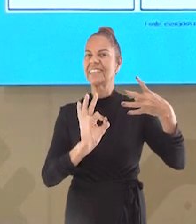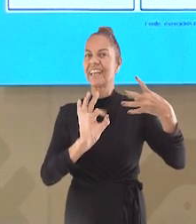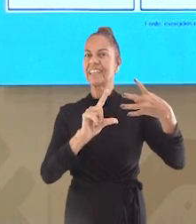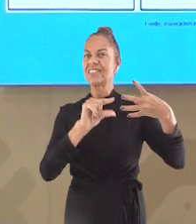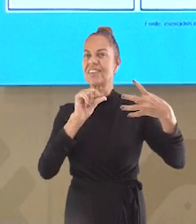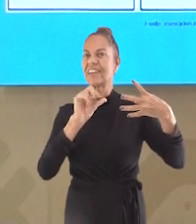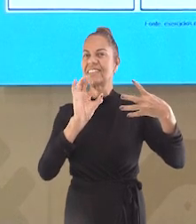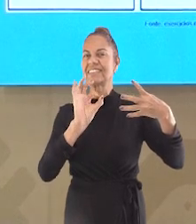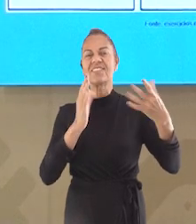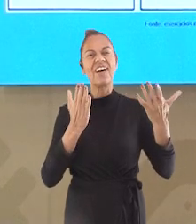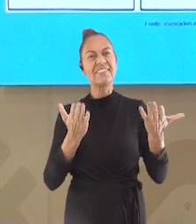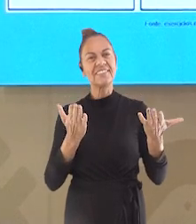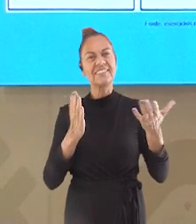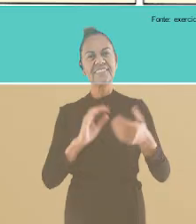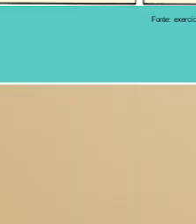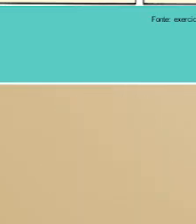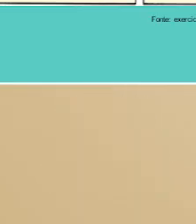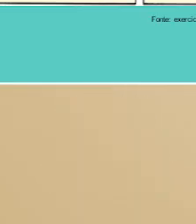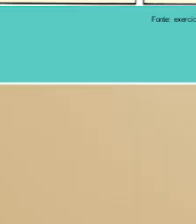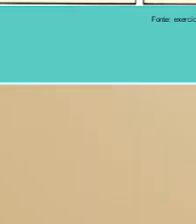um tempo aí para você pensar.